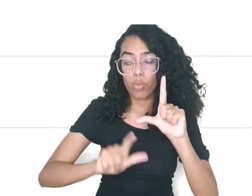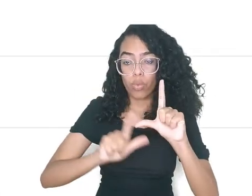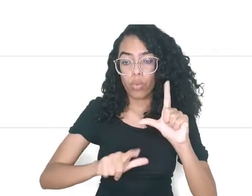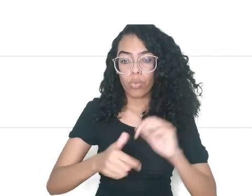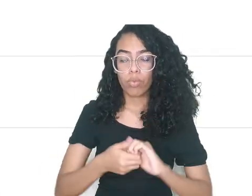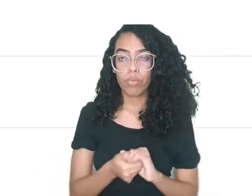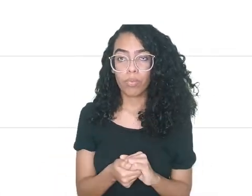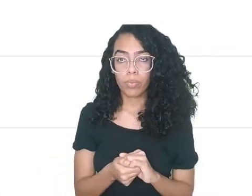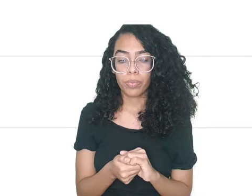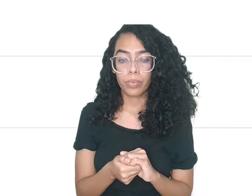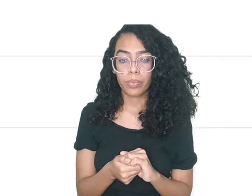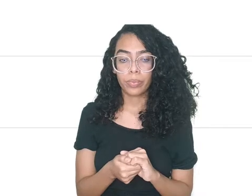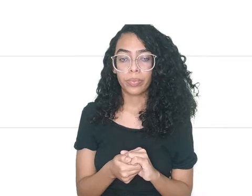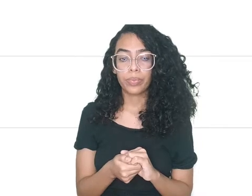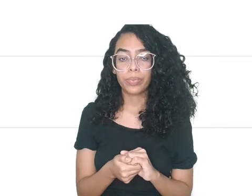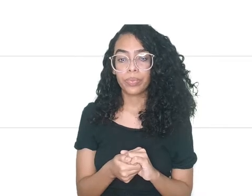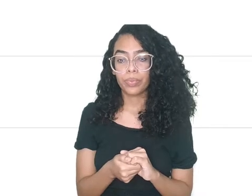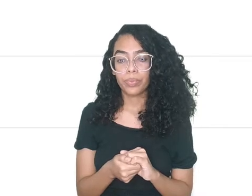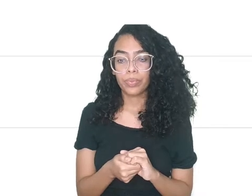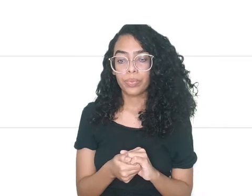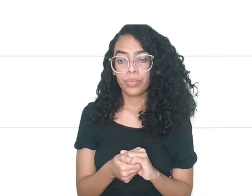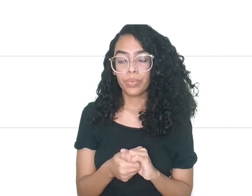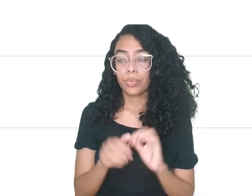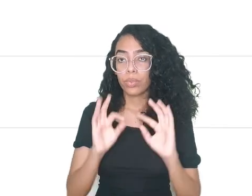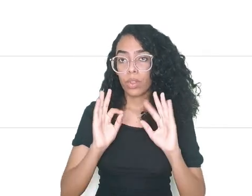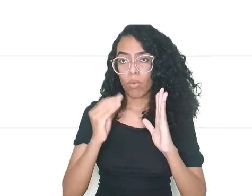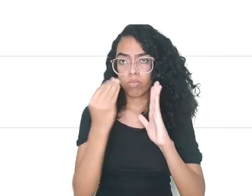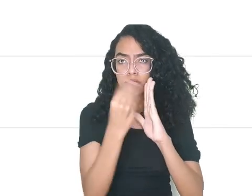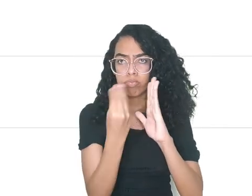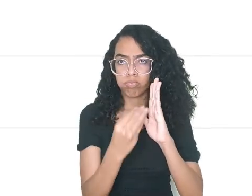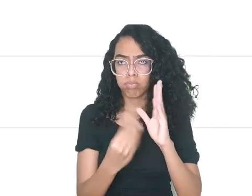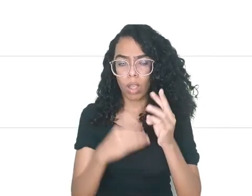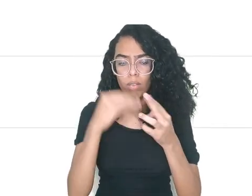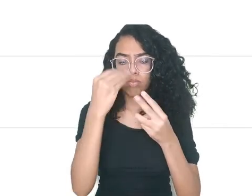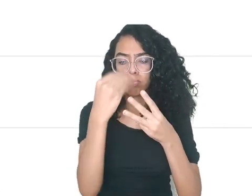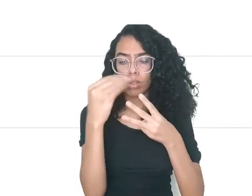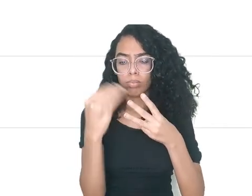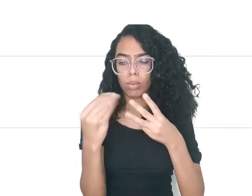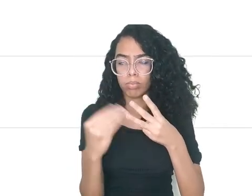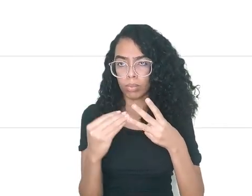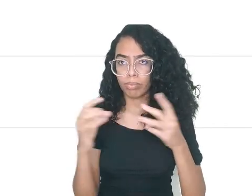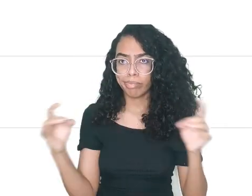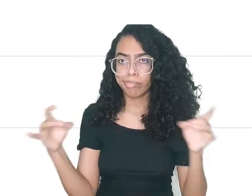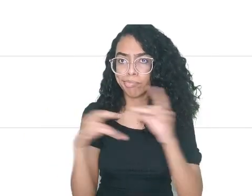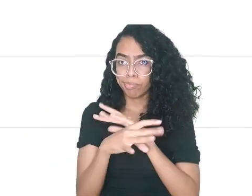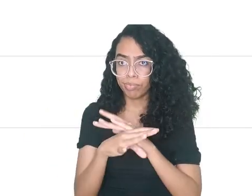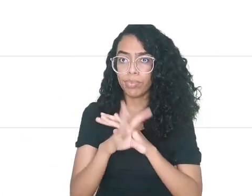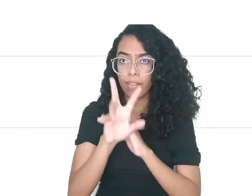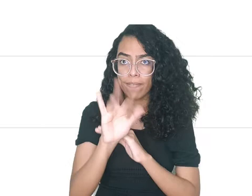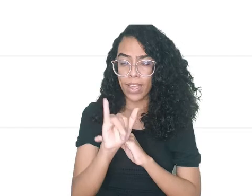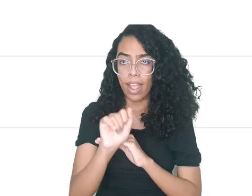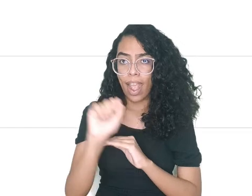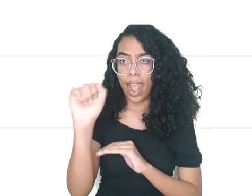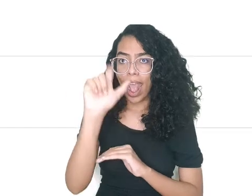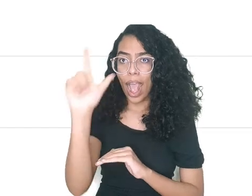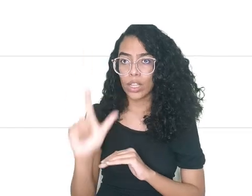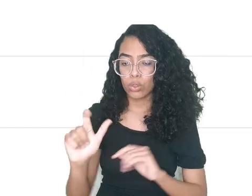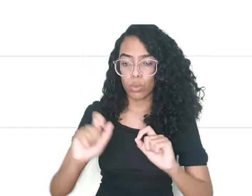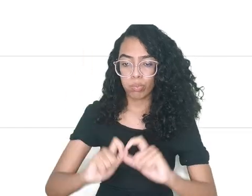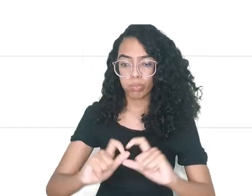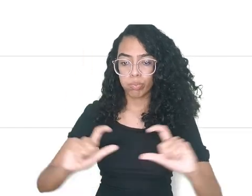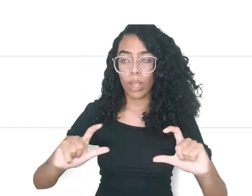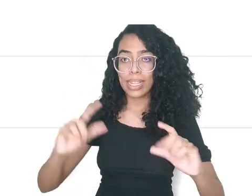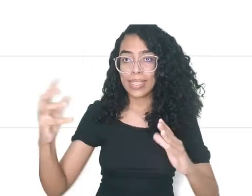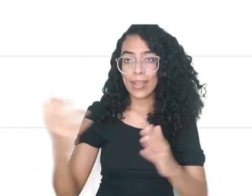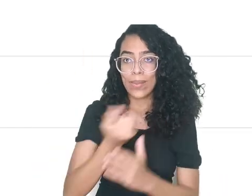quiser colocar, não tem nenhum problema. Após preencher as duas caixas de nova senha, você vai clicar na caixa azul onde tem escrito